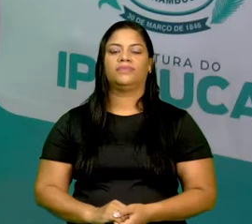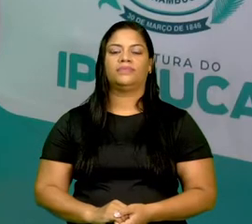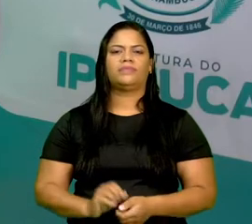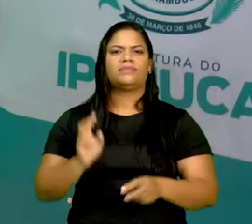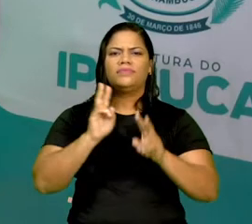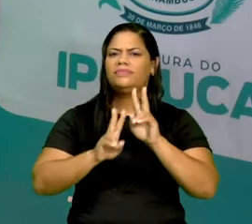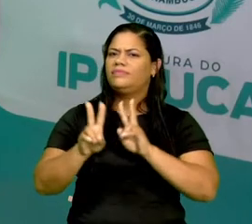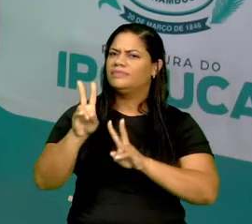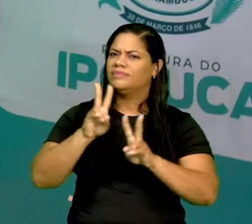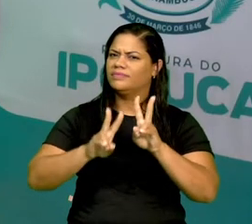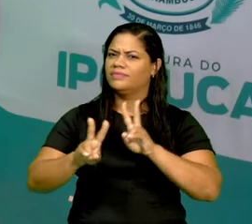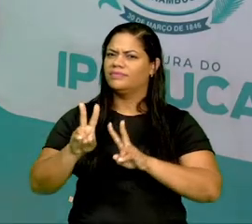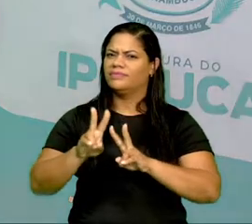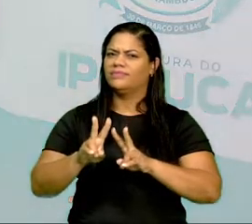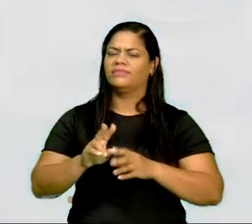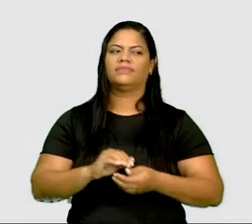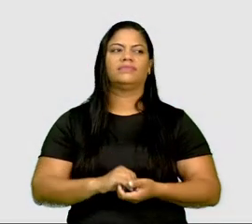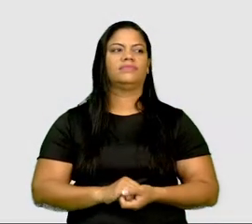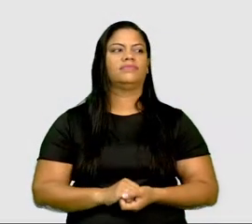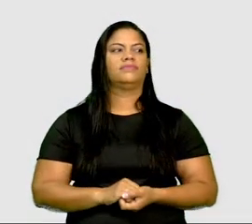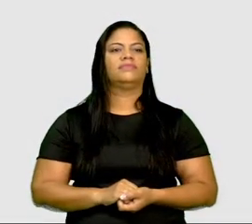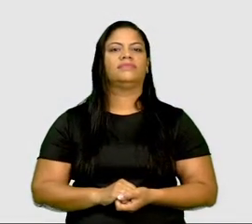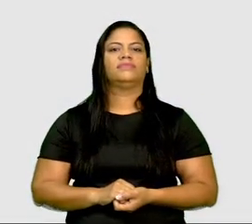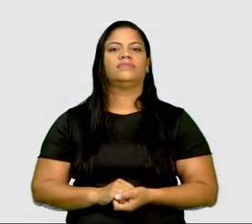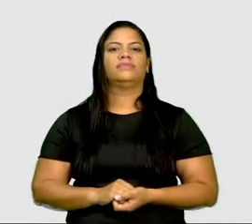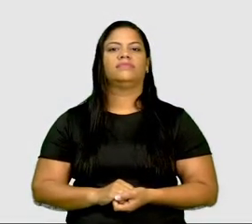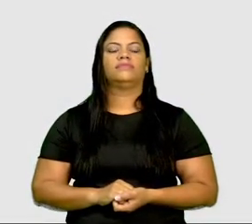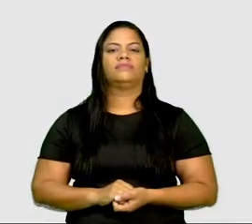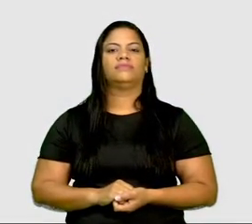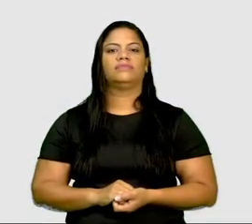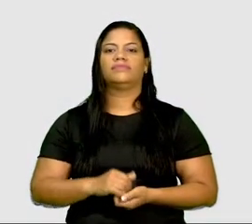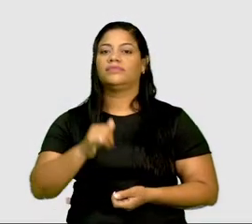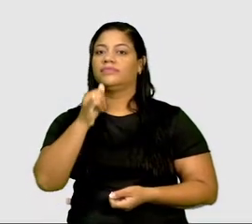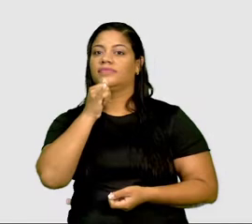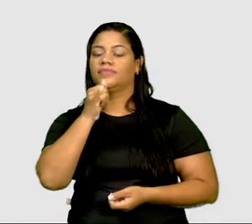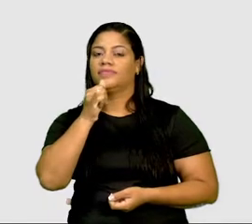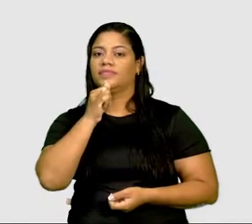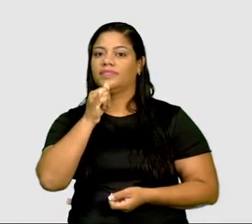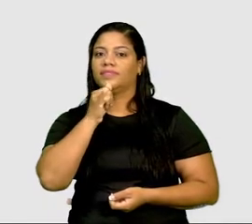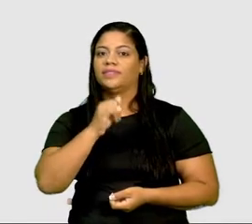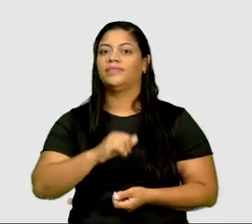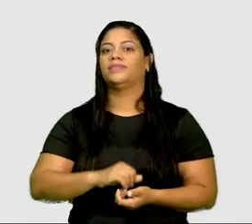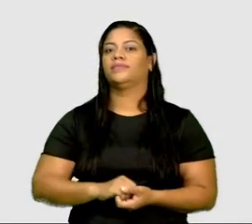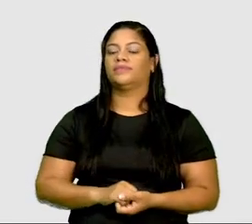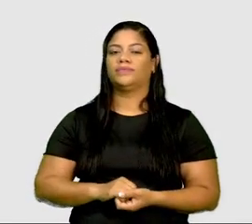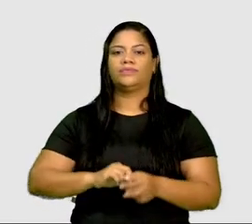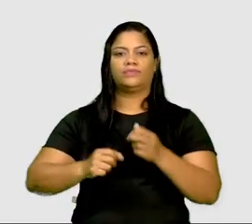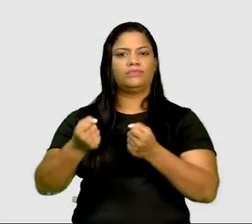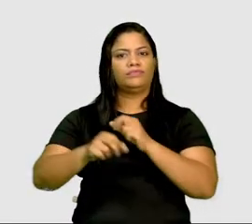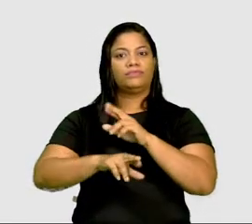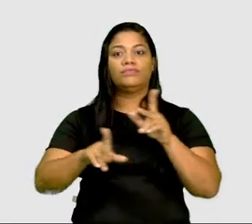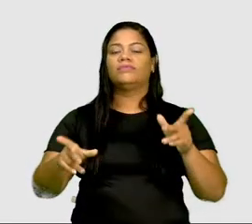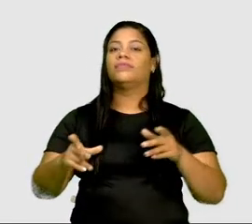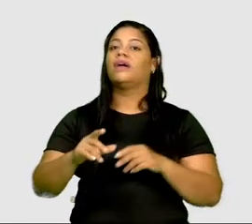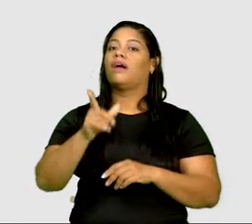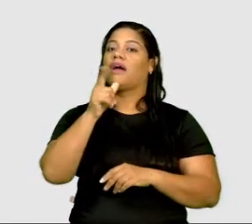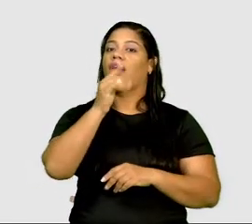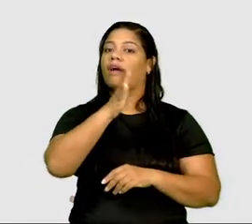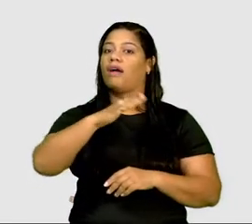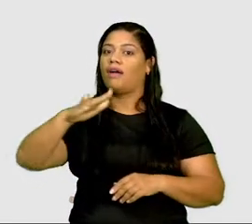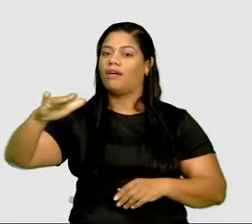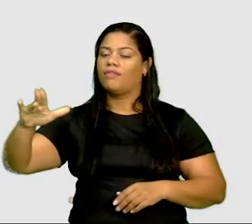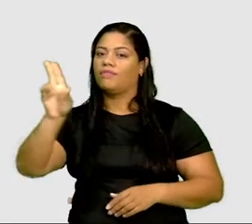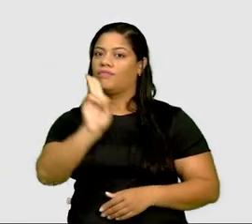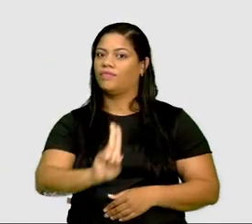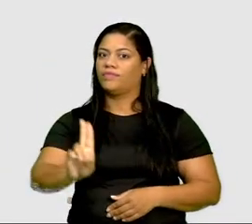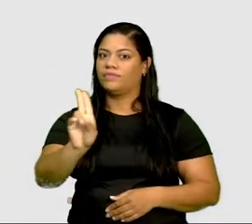observarmos. E aí, foi citado, né? Os exemplos de meio de transporte aquático que vocês podem